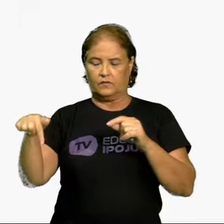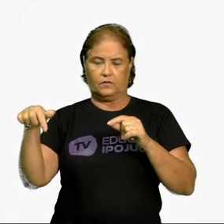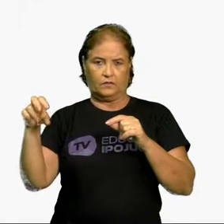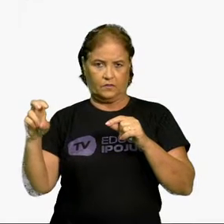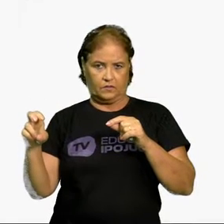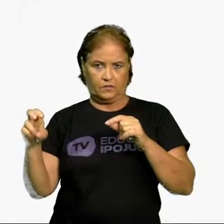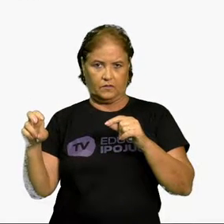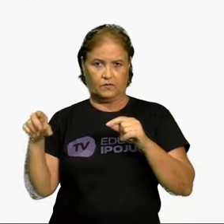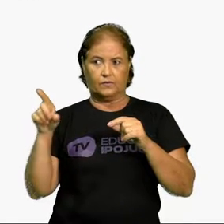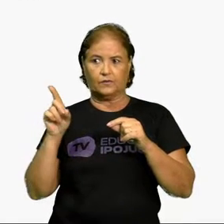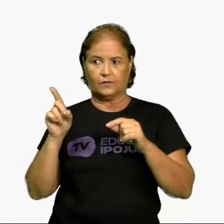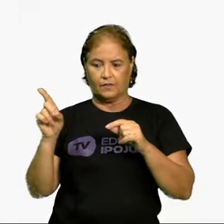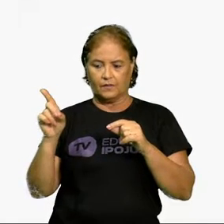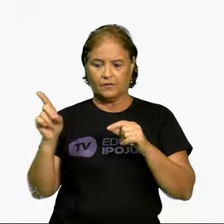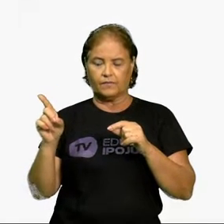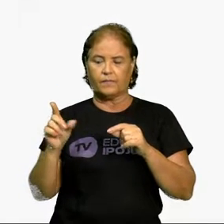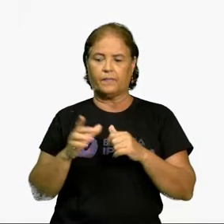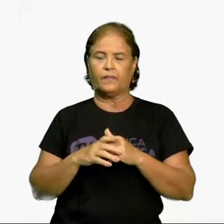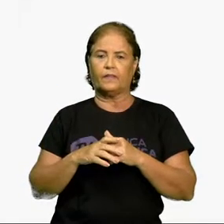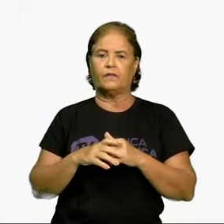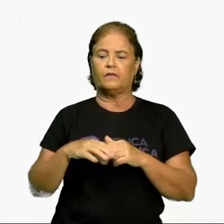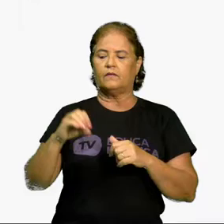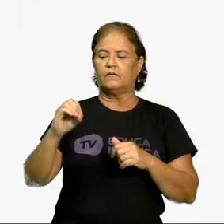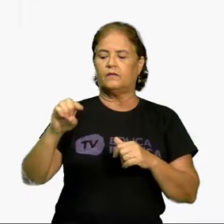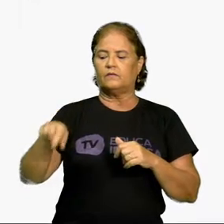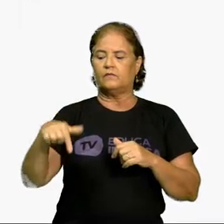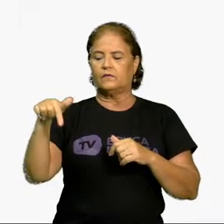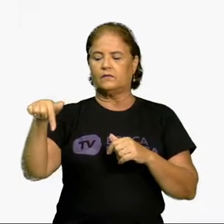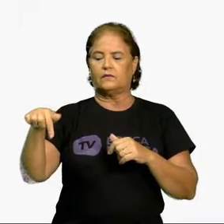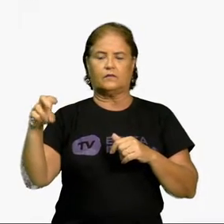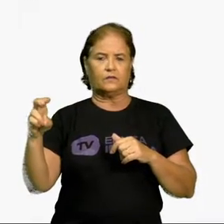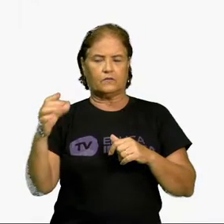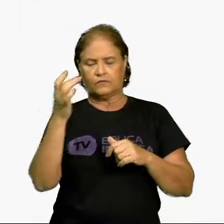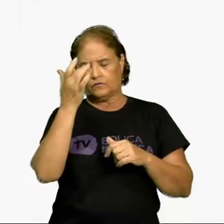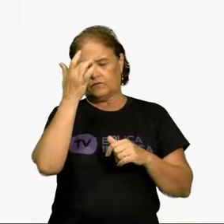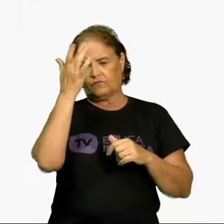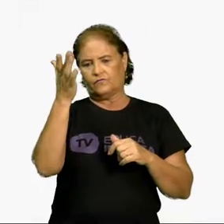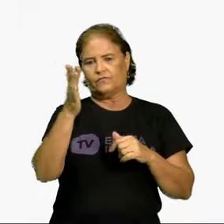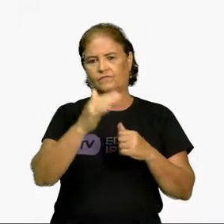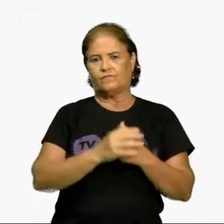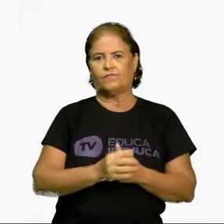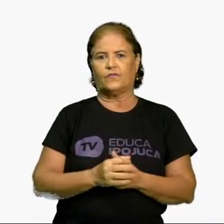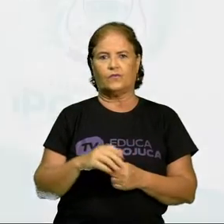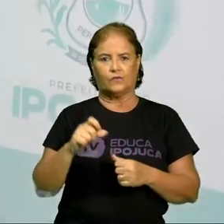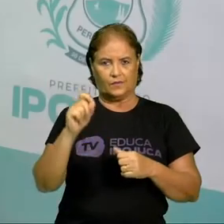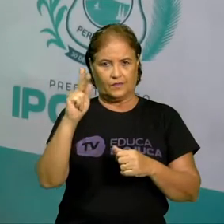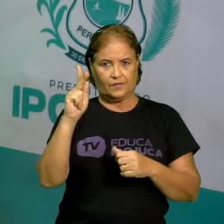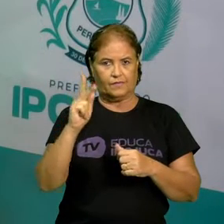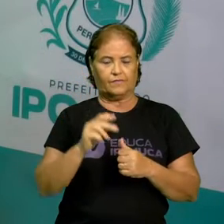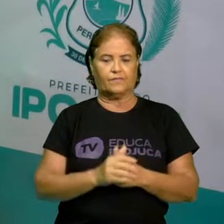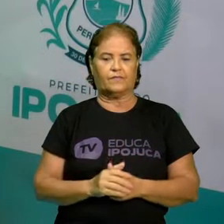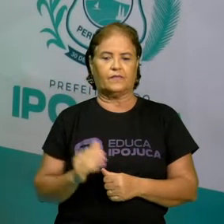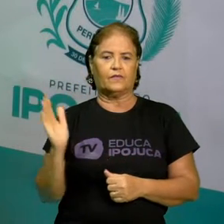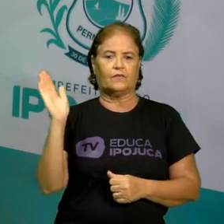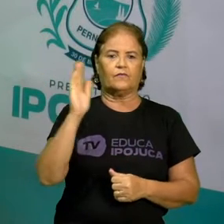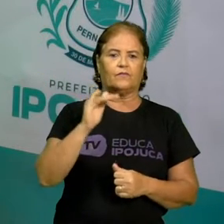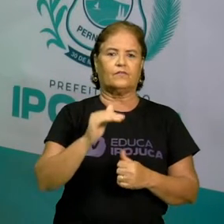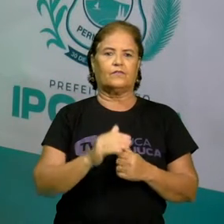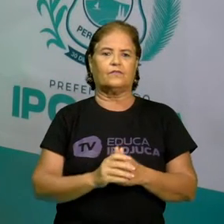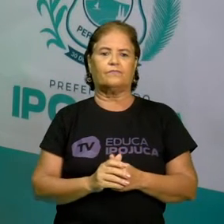Justamente aqui. 0,75. Muito fácil aí. Ok? Vamos lá.